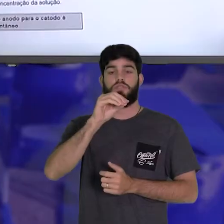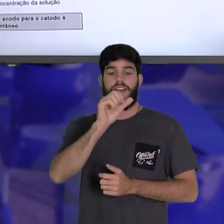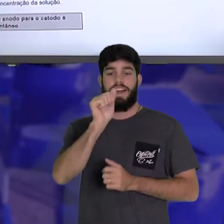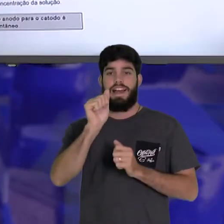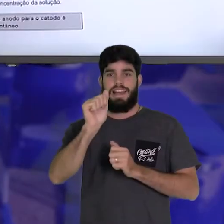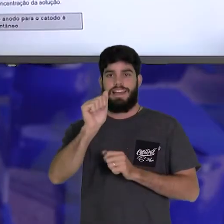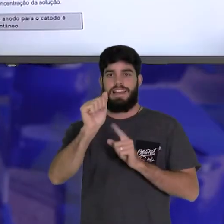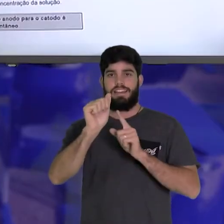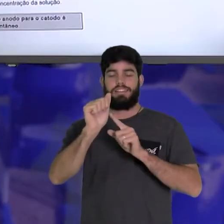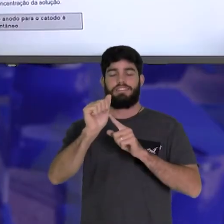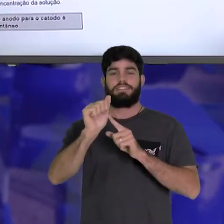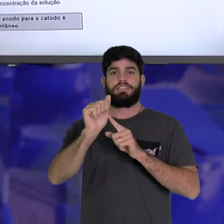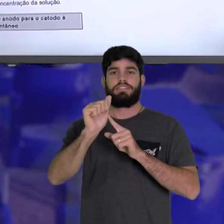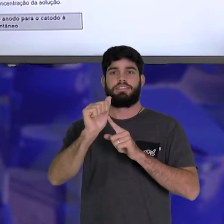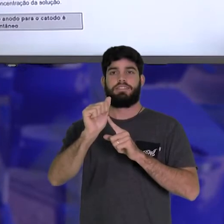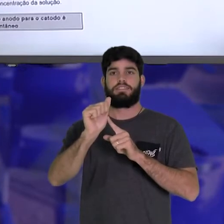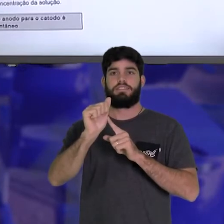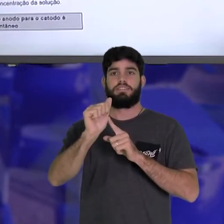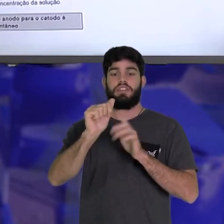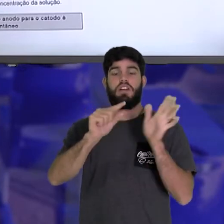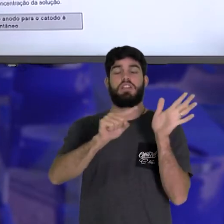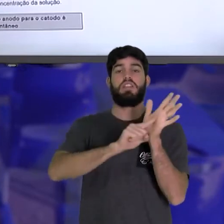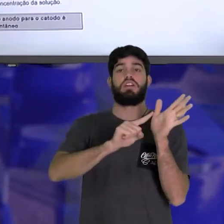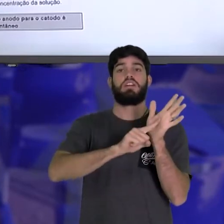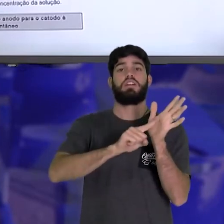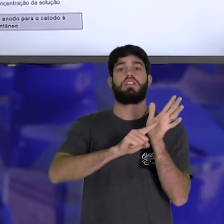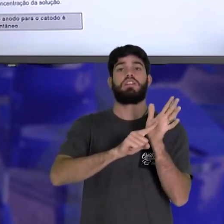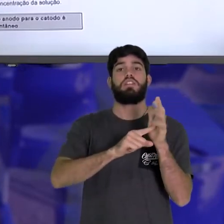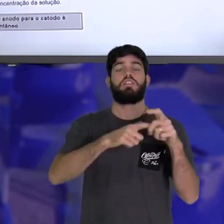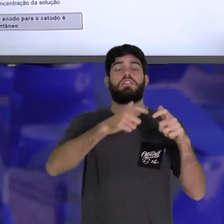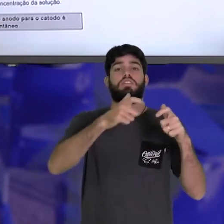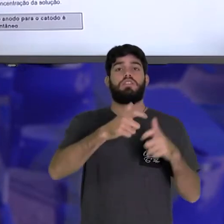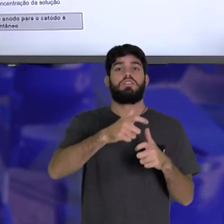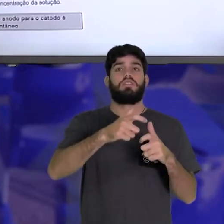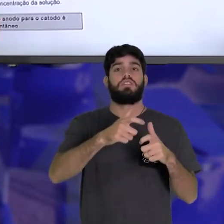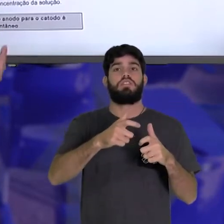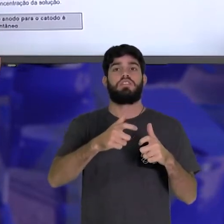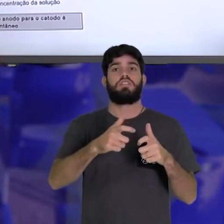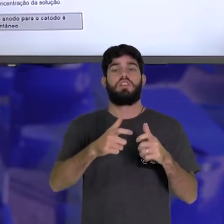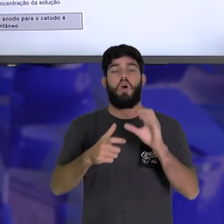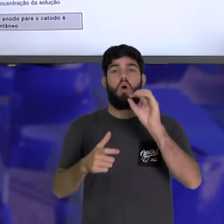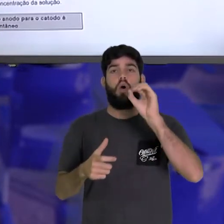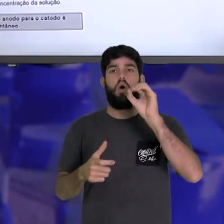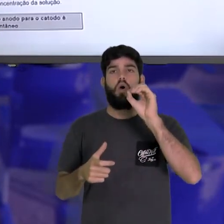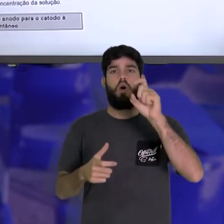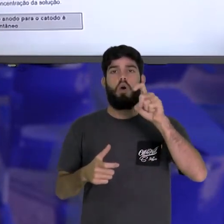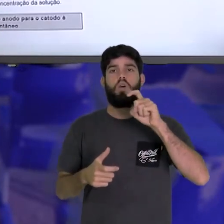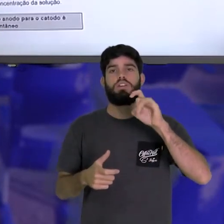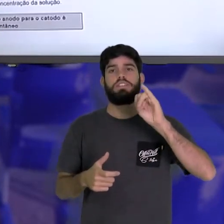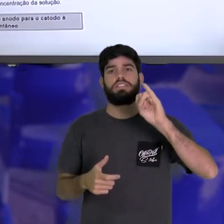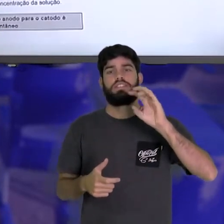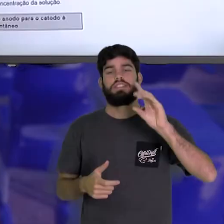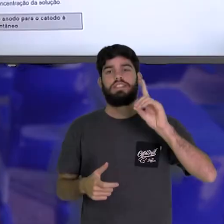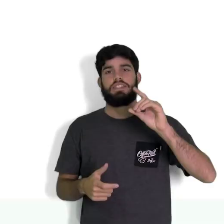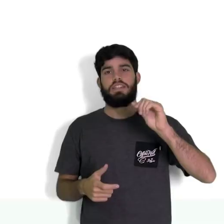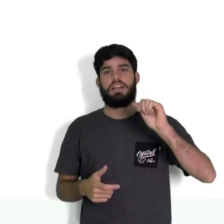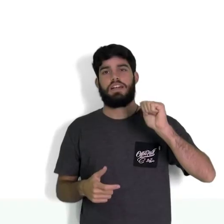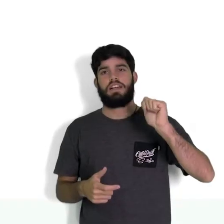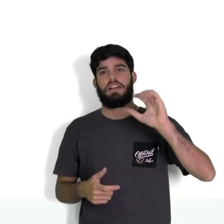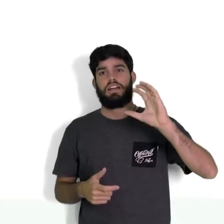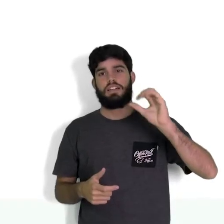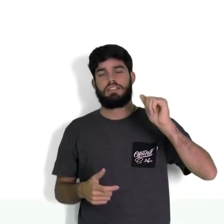Vogal é o polo negativo. É o local que ocorre oxidação. Oxidação